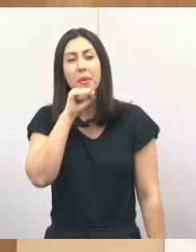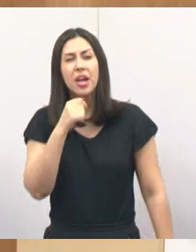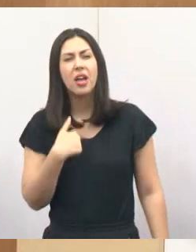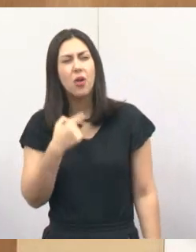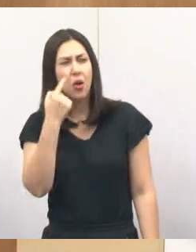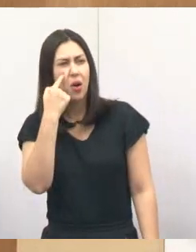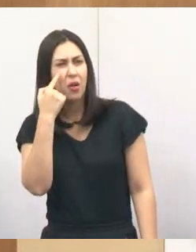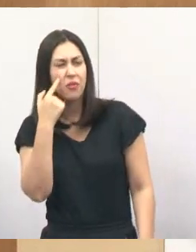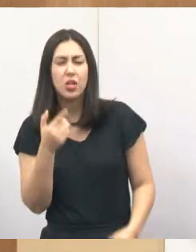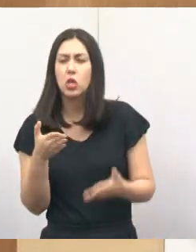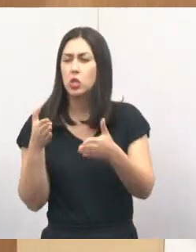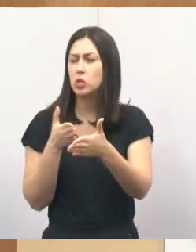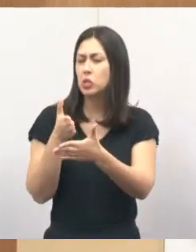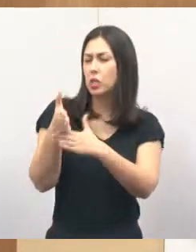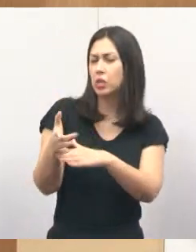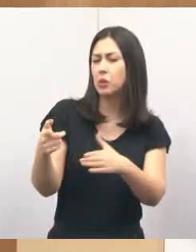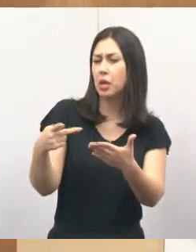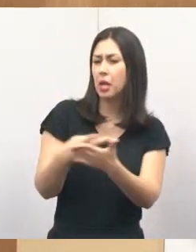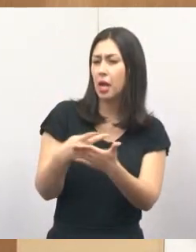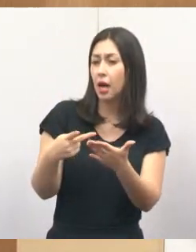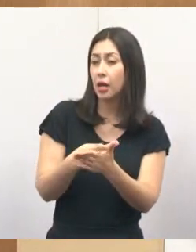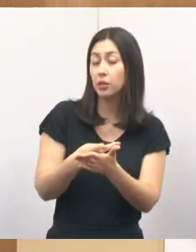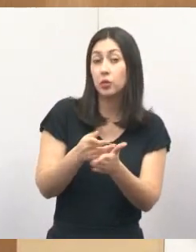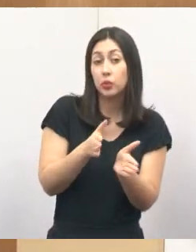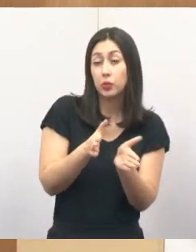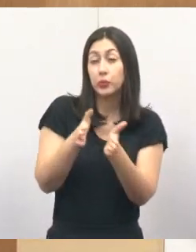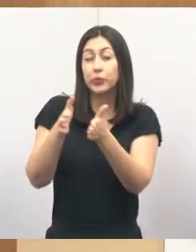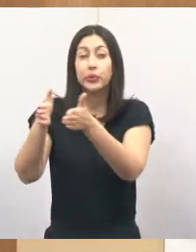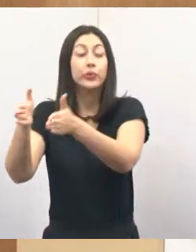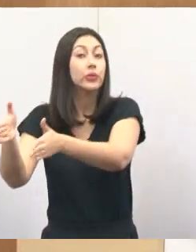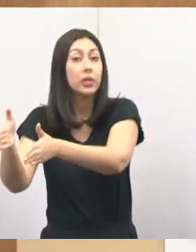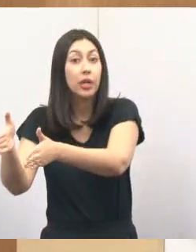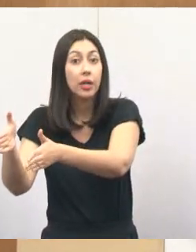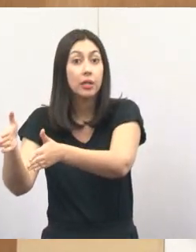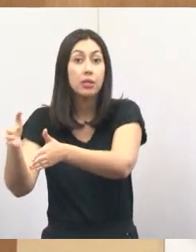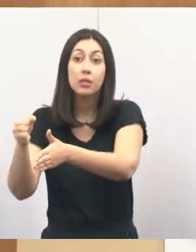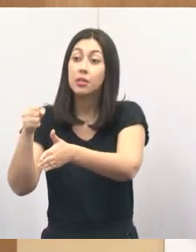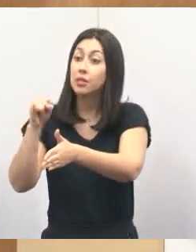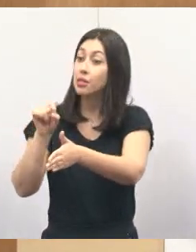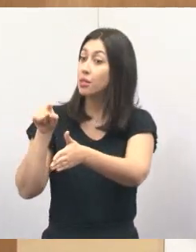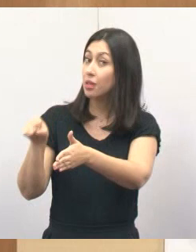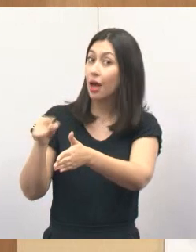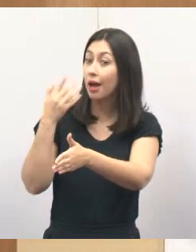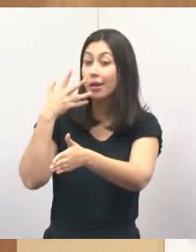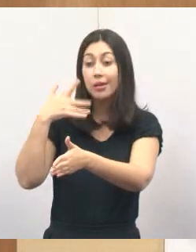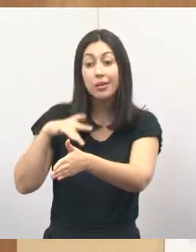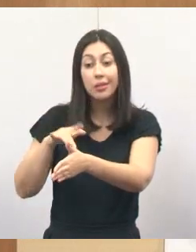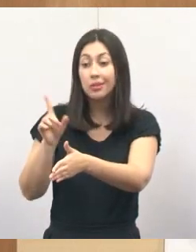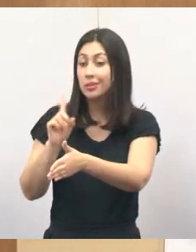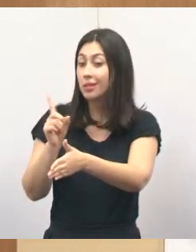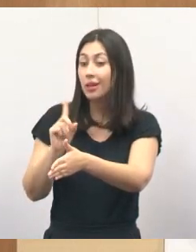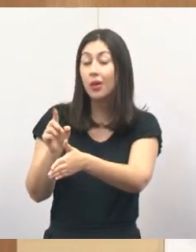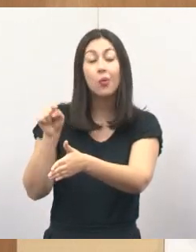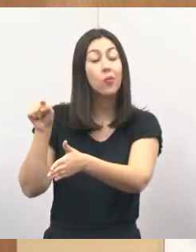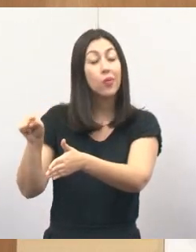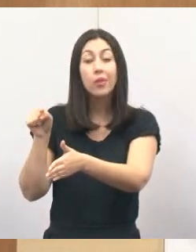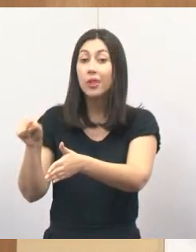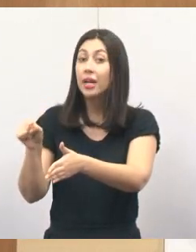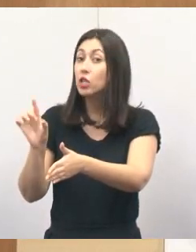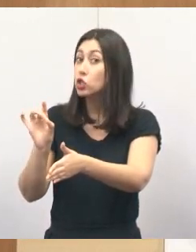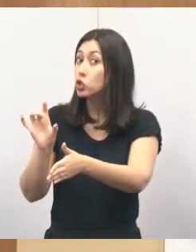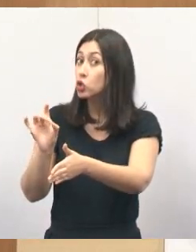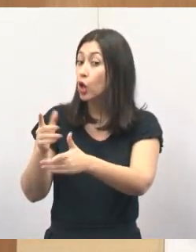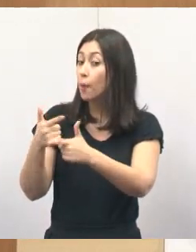saindo por portas erradas e indo para a ala de pediatria, sendo que ela não era, o filho não estava com problema respiratório.